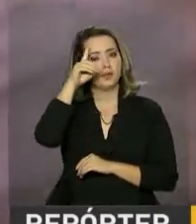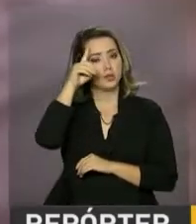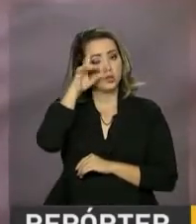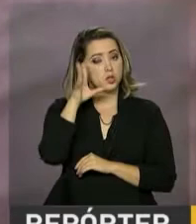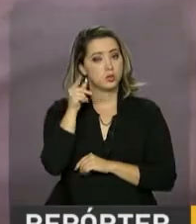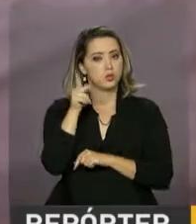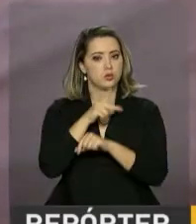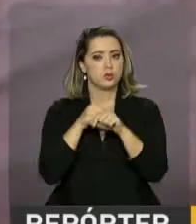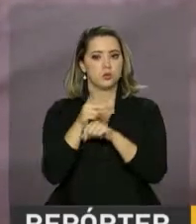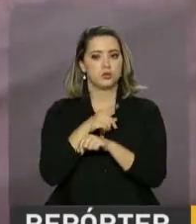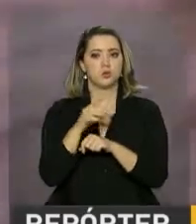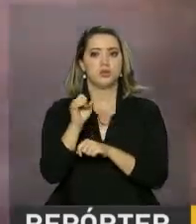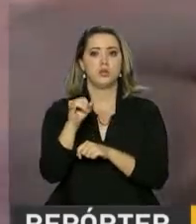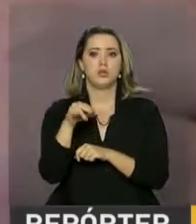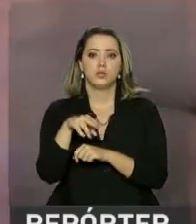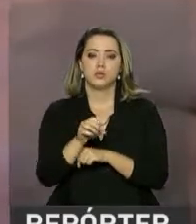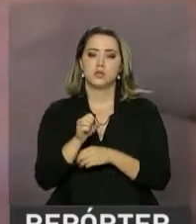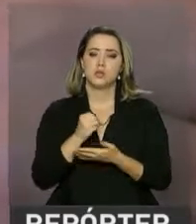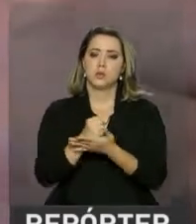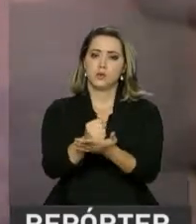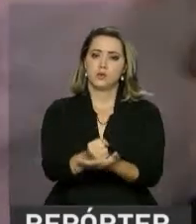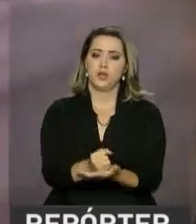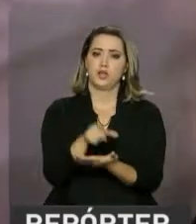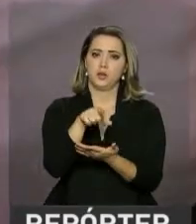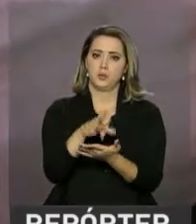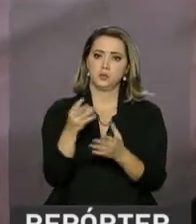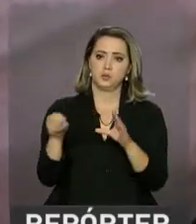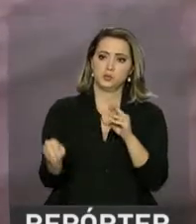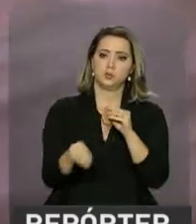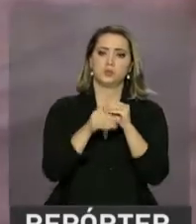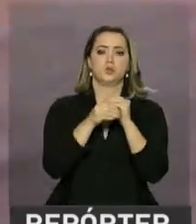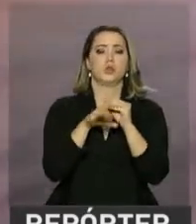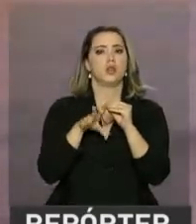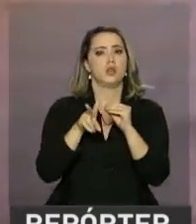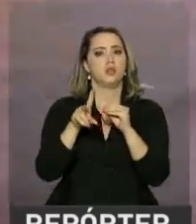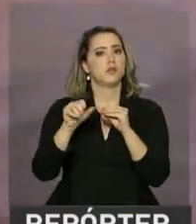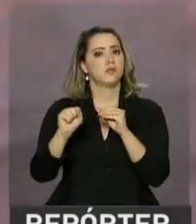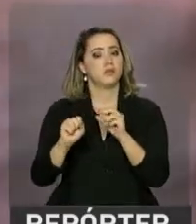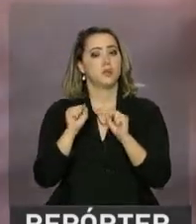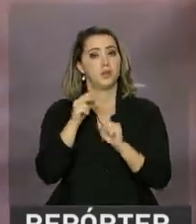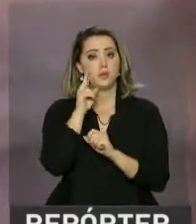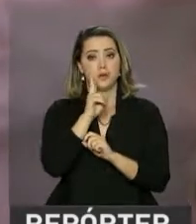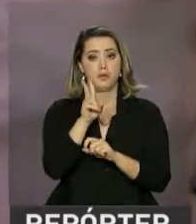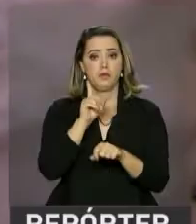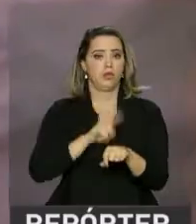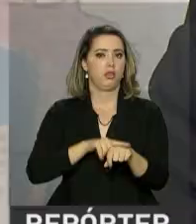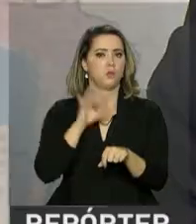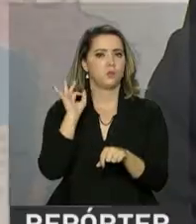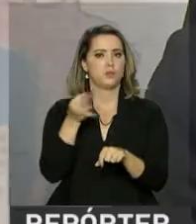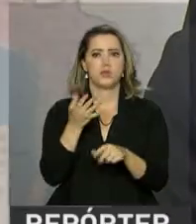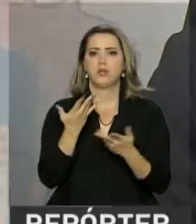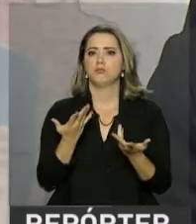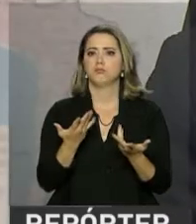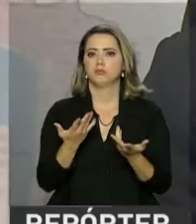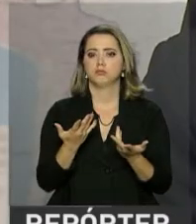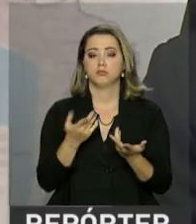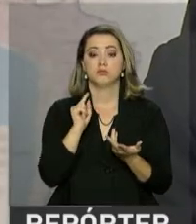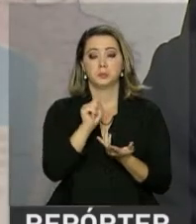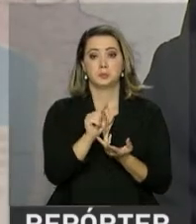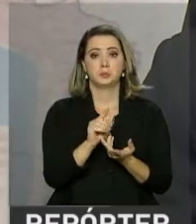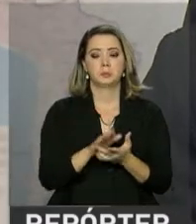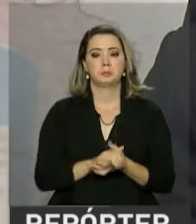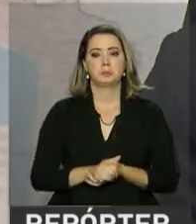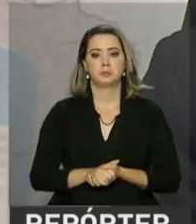todo o país que o CINE disponibiliza. A inserção das vagas pode ser acompanhada em tempo real. Desde que o